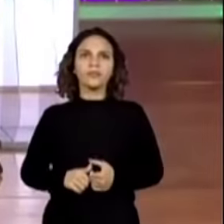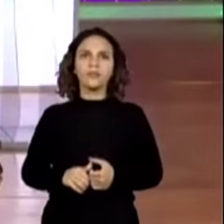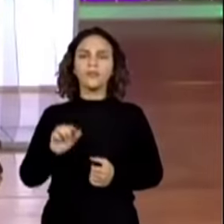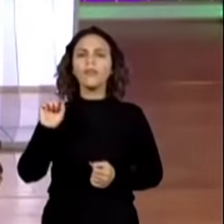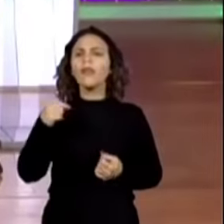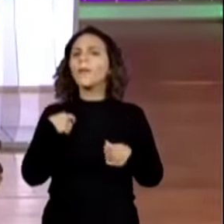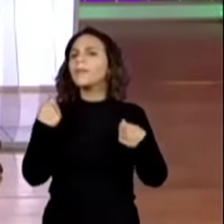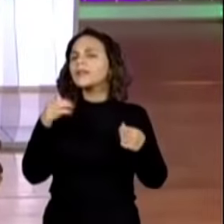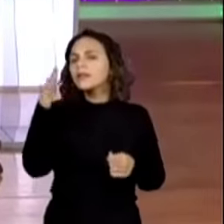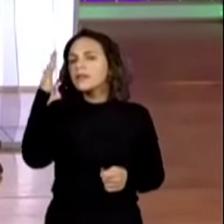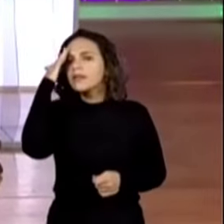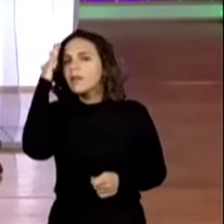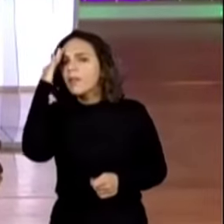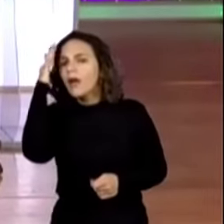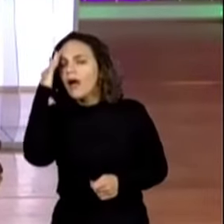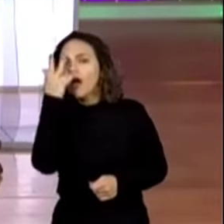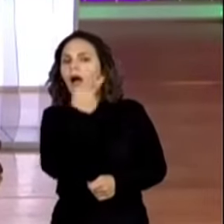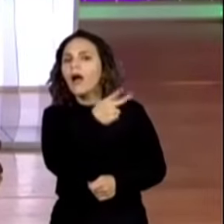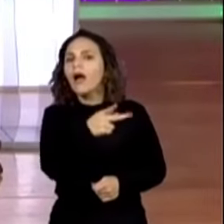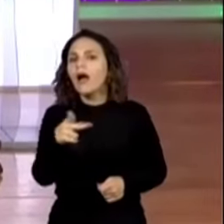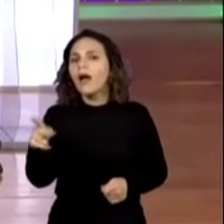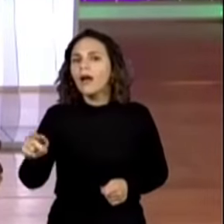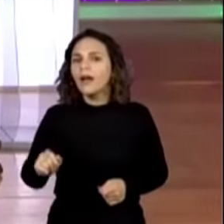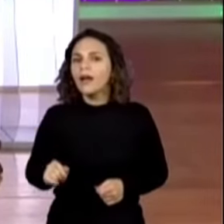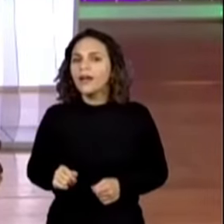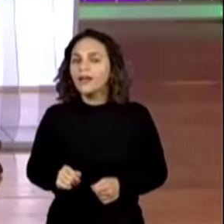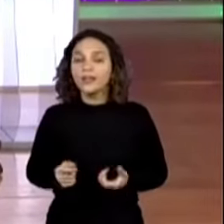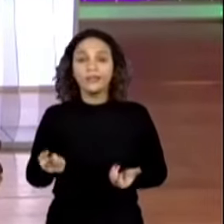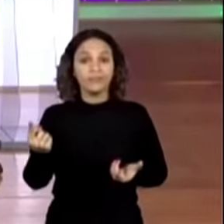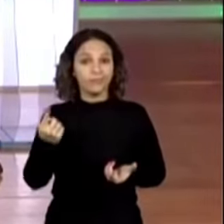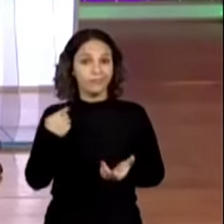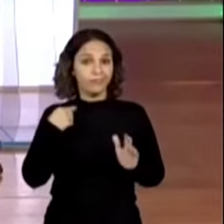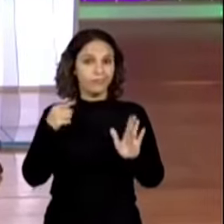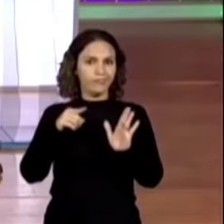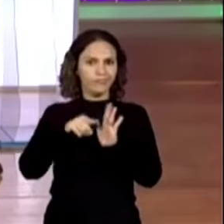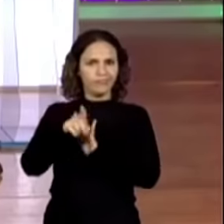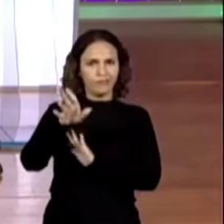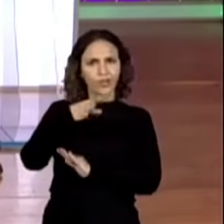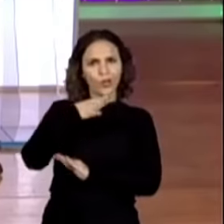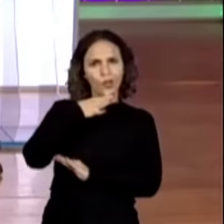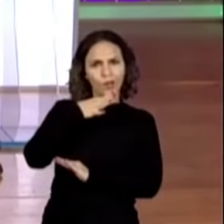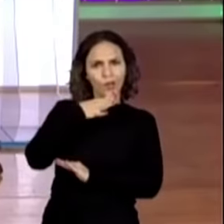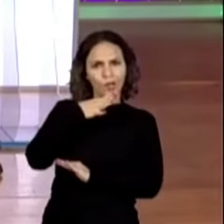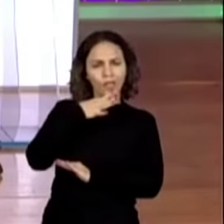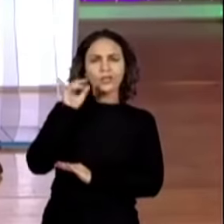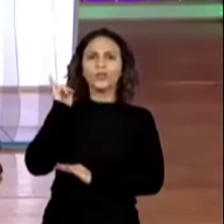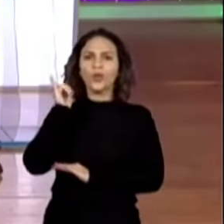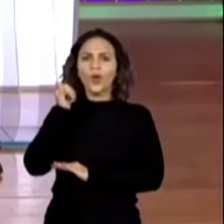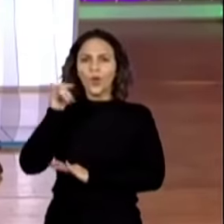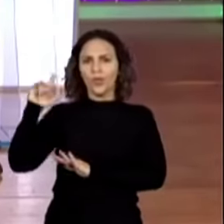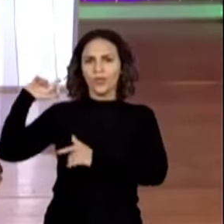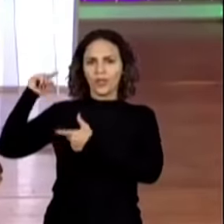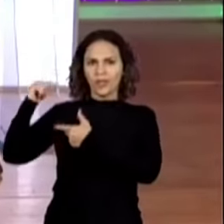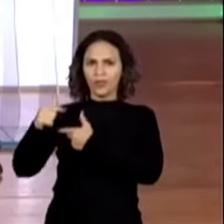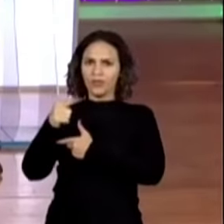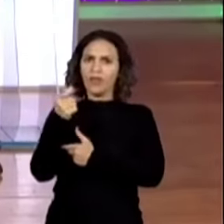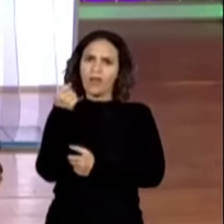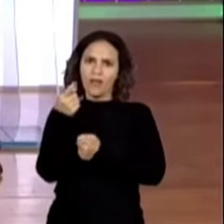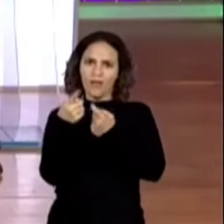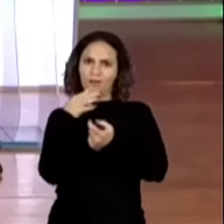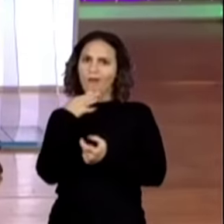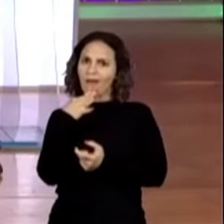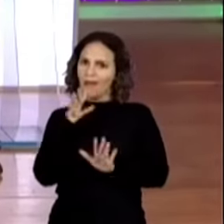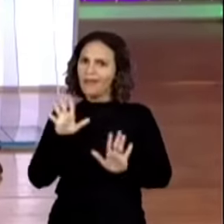preciso saber de vocês? Primeiro, vocês já devem conhecer alguns contos tradicionais, certo? Eu